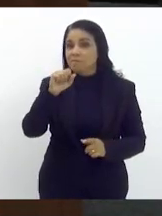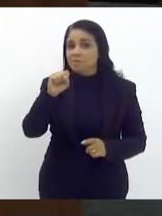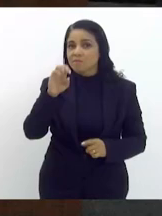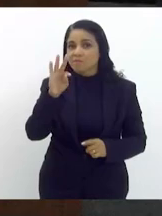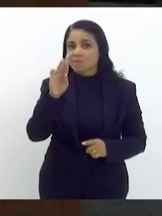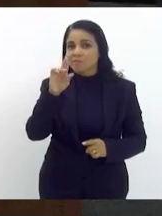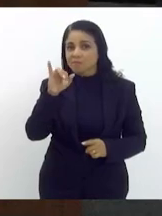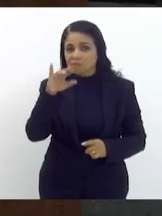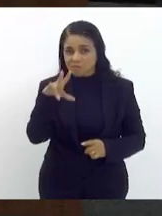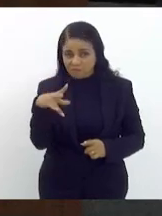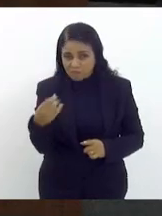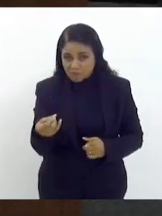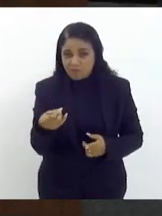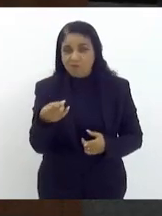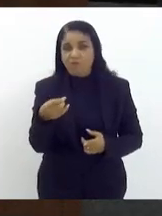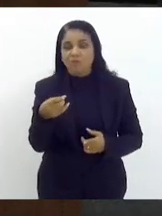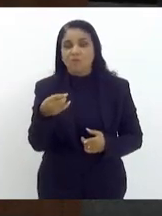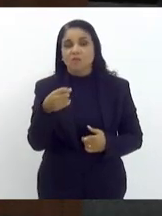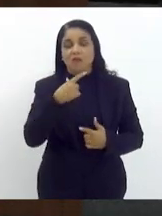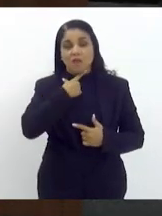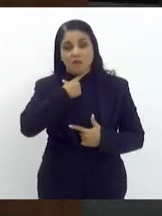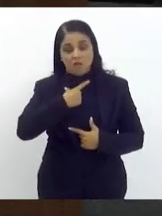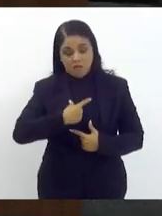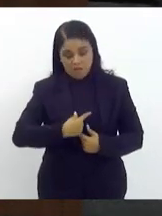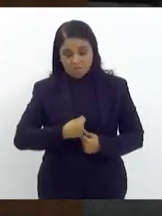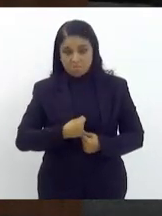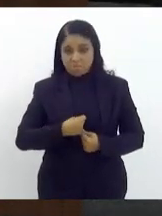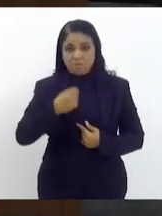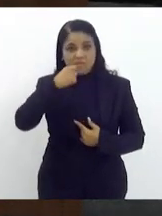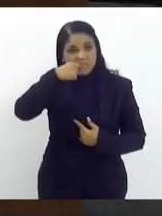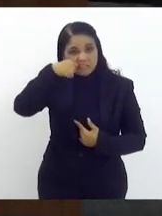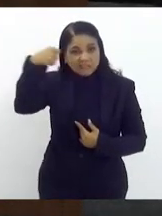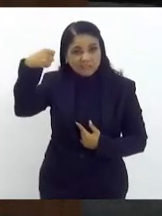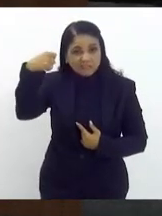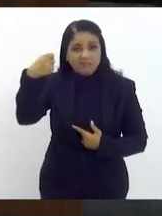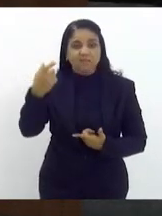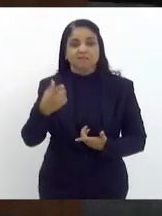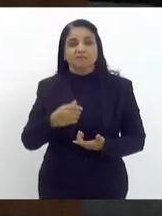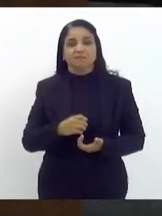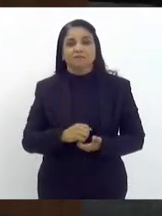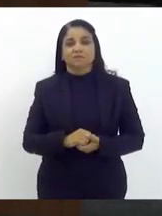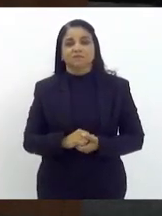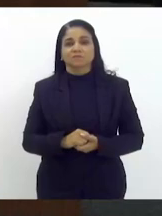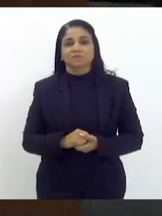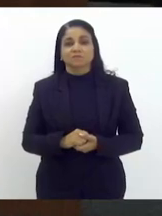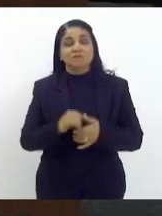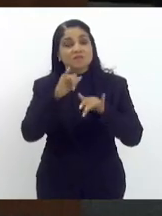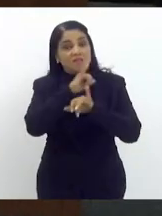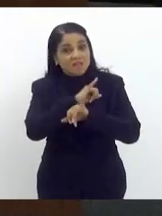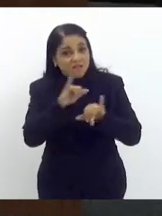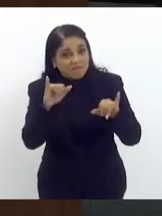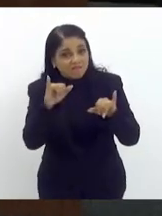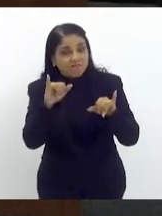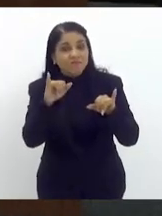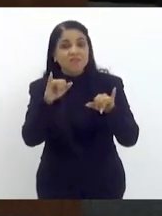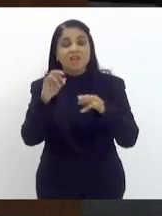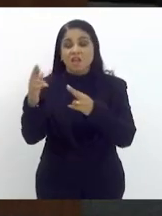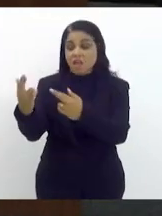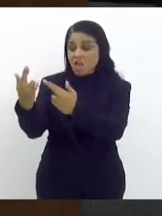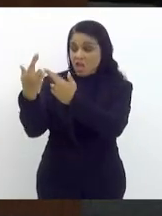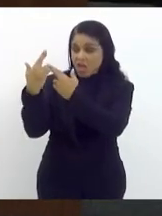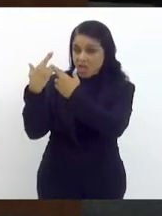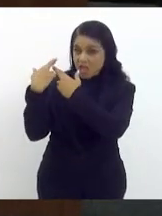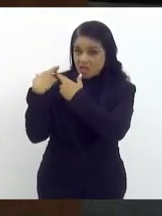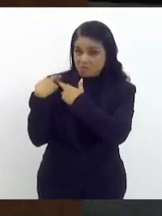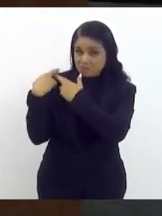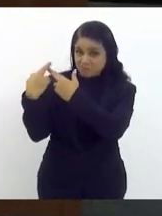a medalha tiradente eu volto a dizer é de responsabilidade de quem a